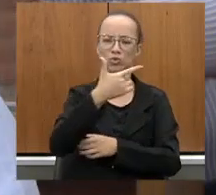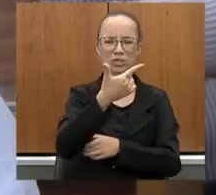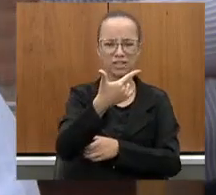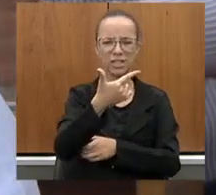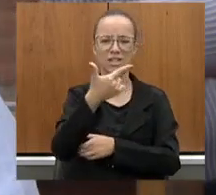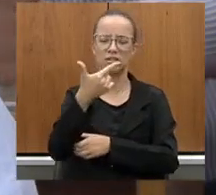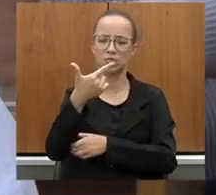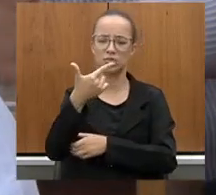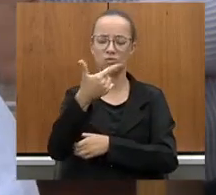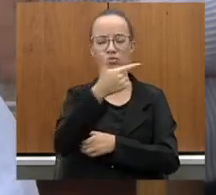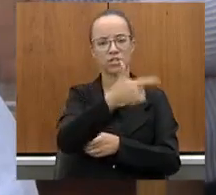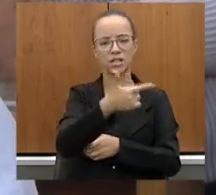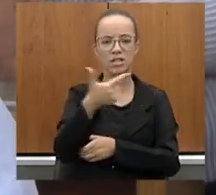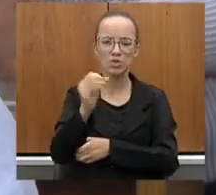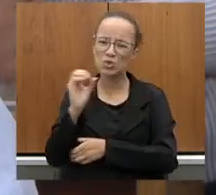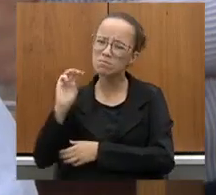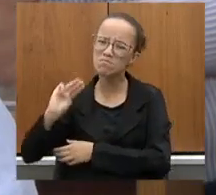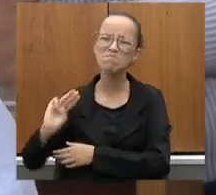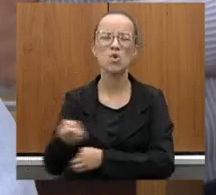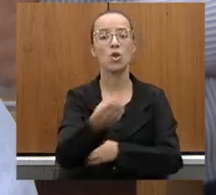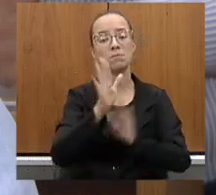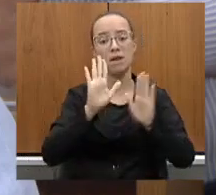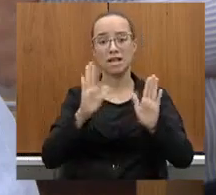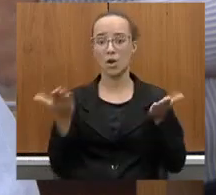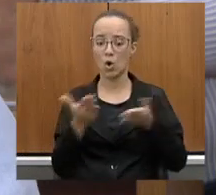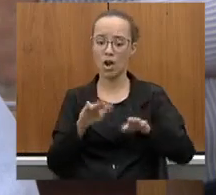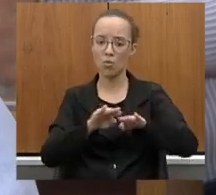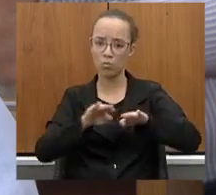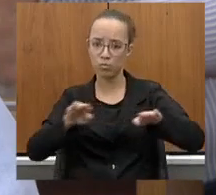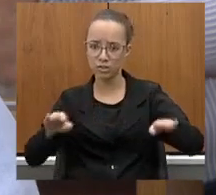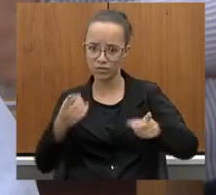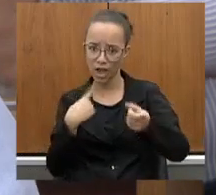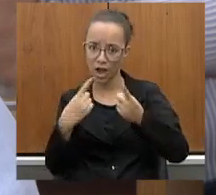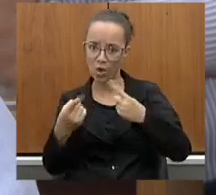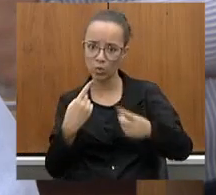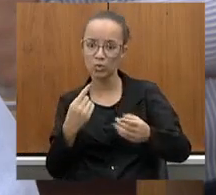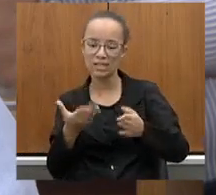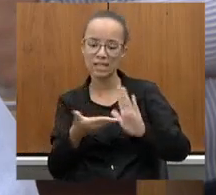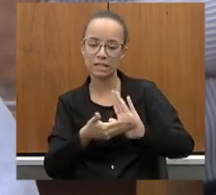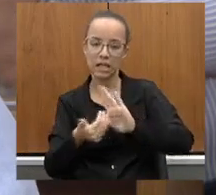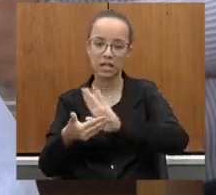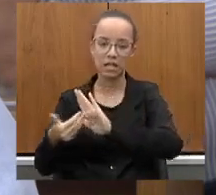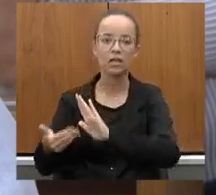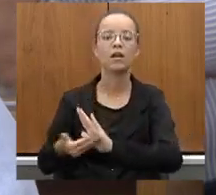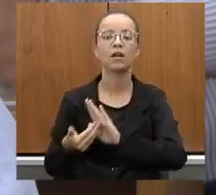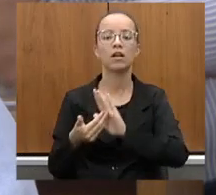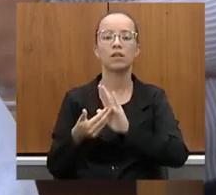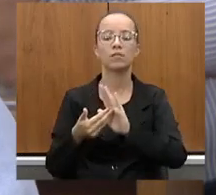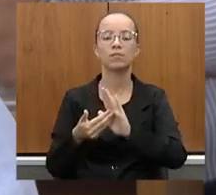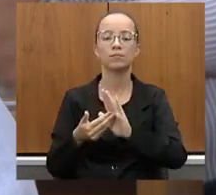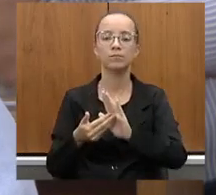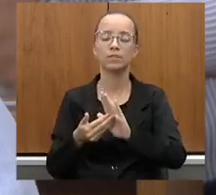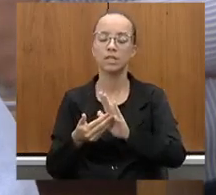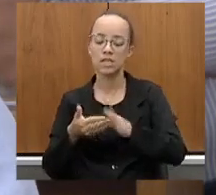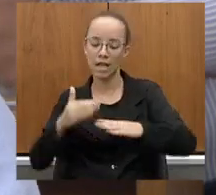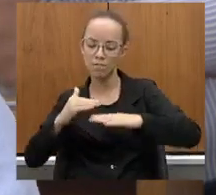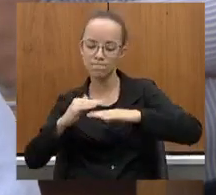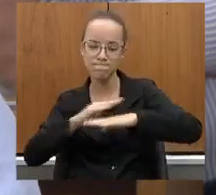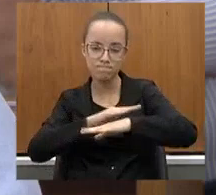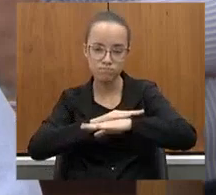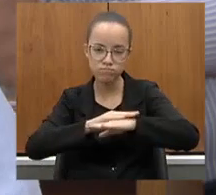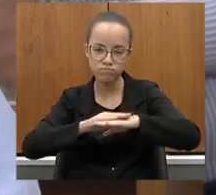problema lá em Couto, mas agora eles estão retirando o asfalto, fazendo a fresagem para a aplicação da nova capa,